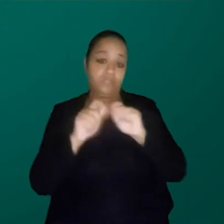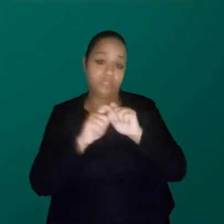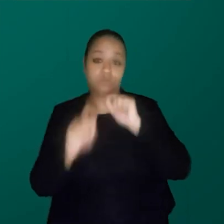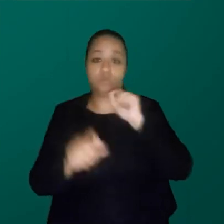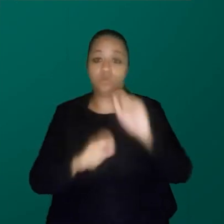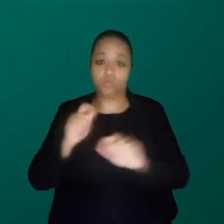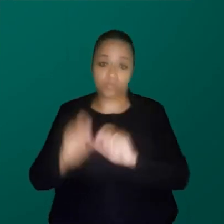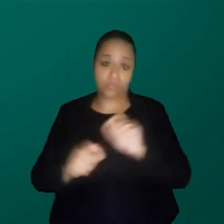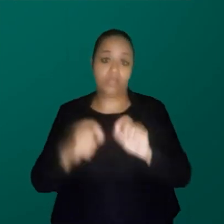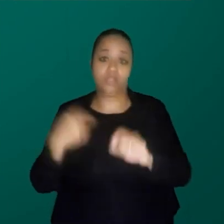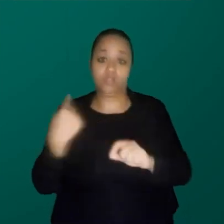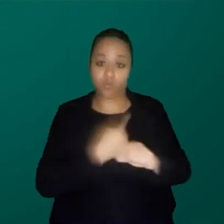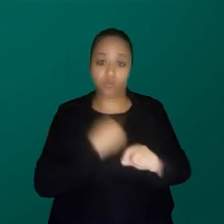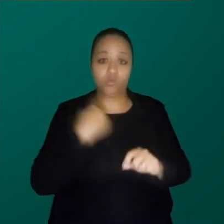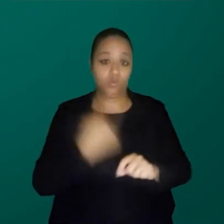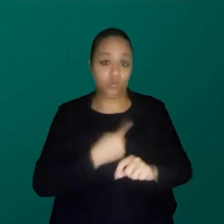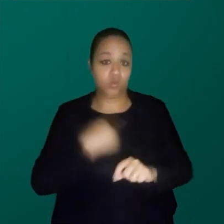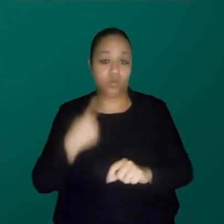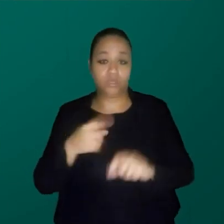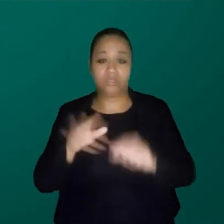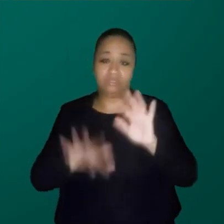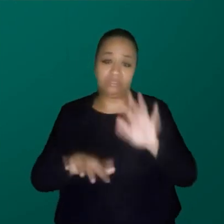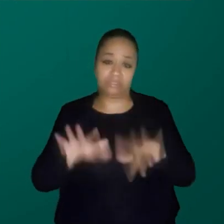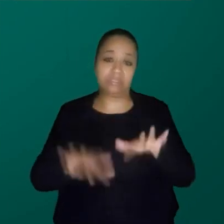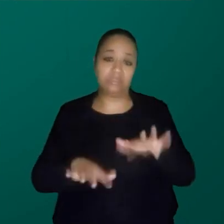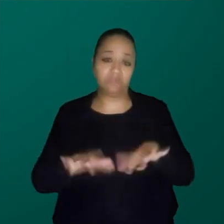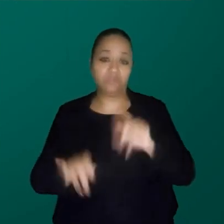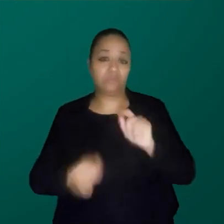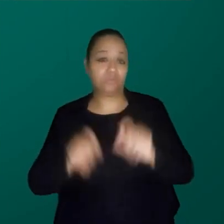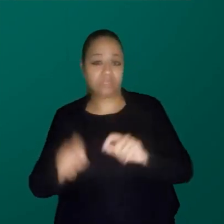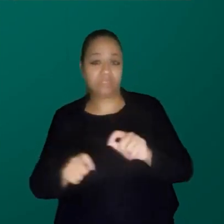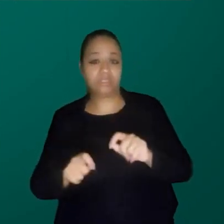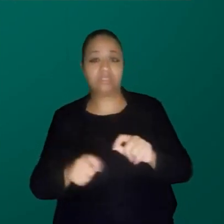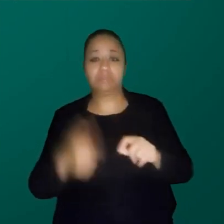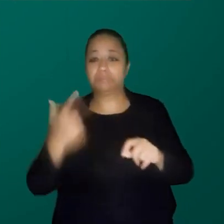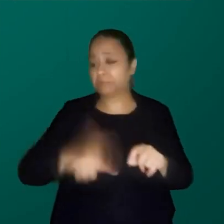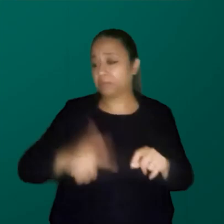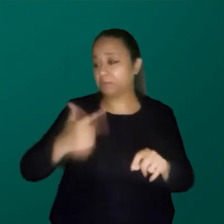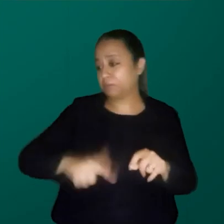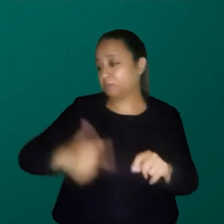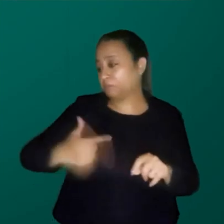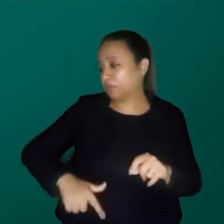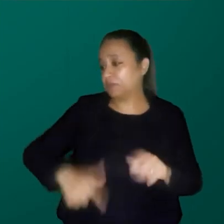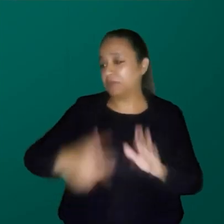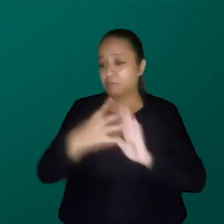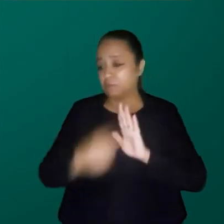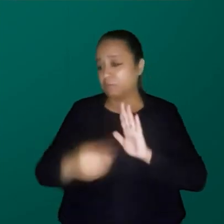científicas é que a gente está, talvez, replicando uma imposição